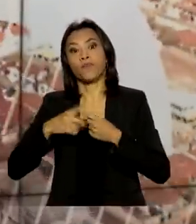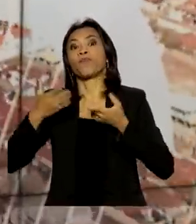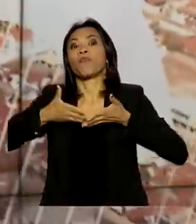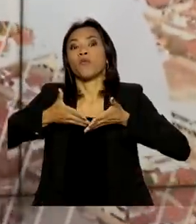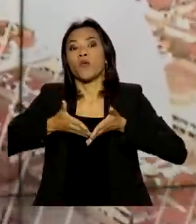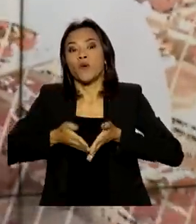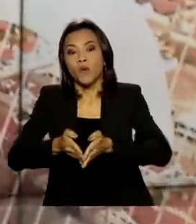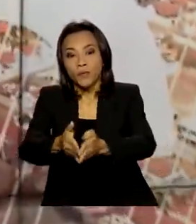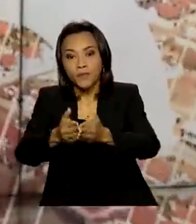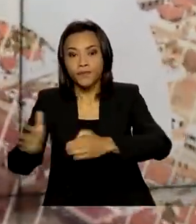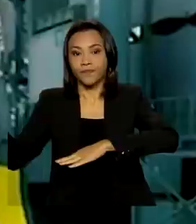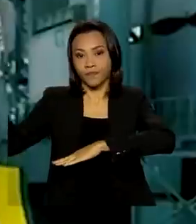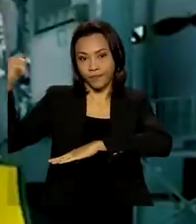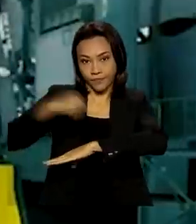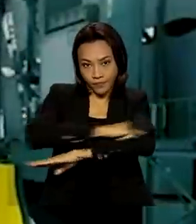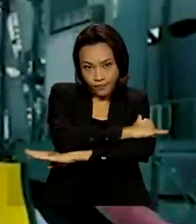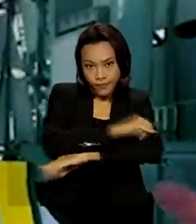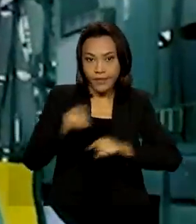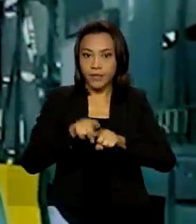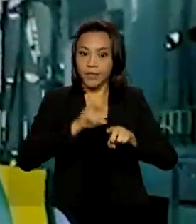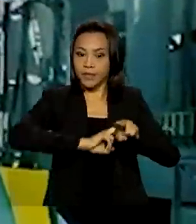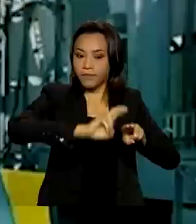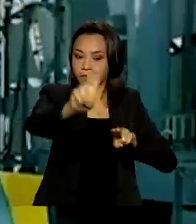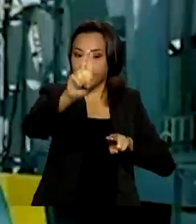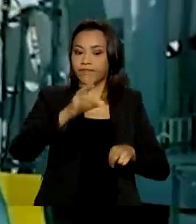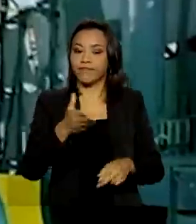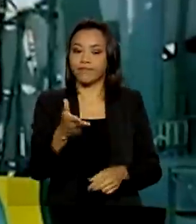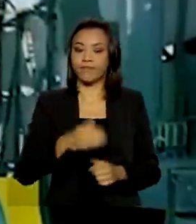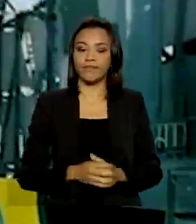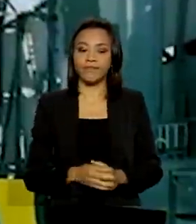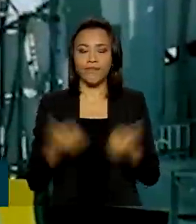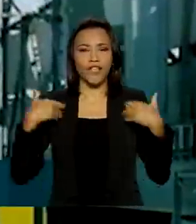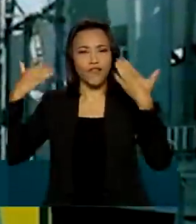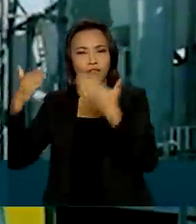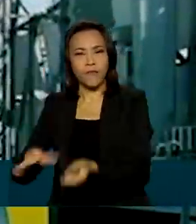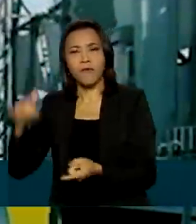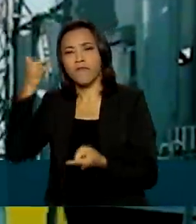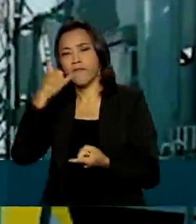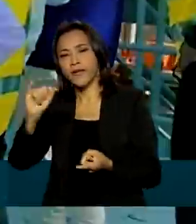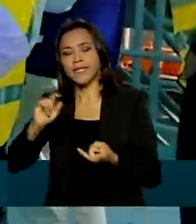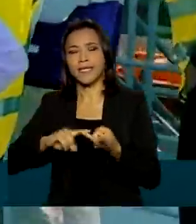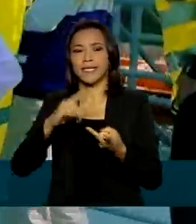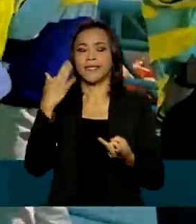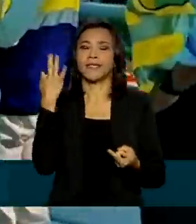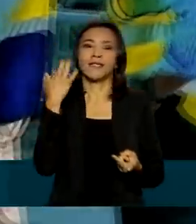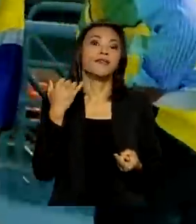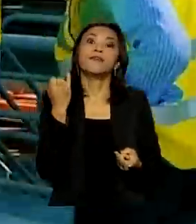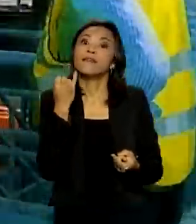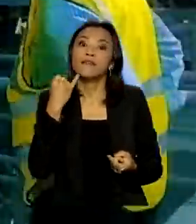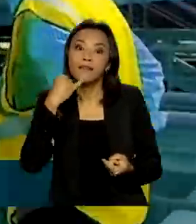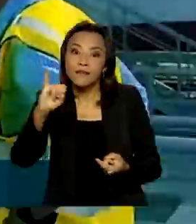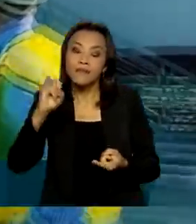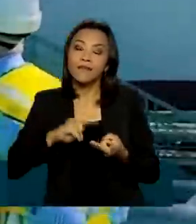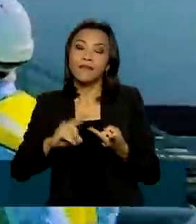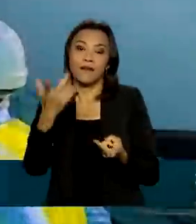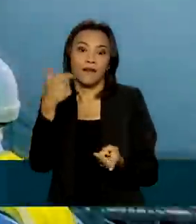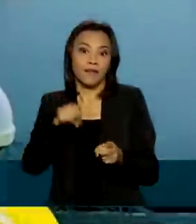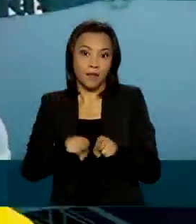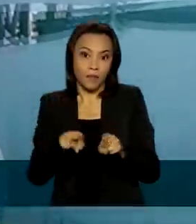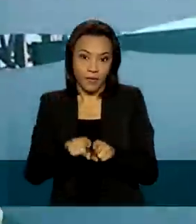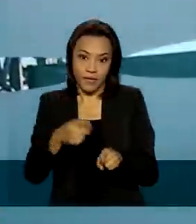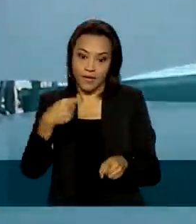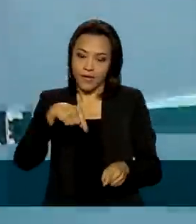ferrovias e portos. Estivemos na França, na Itália, na Espanha, no Emirado dos Árabes, onde a gente teve a